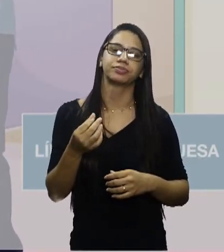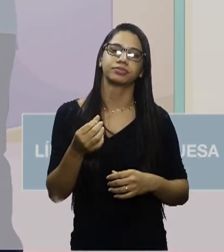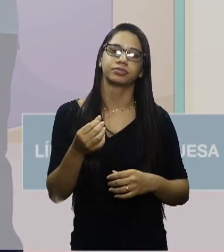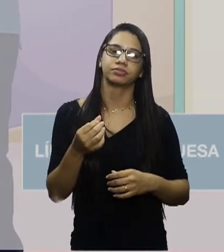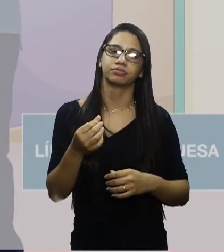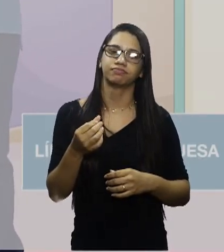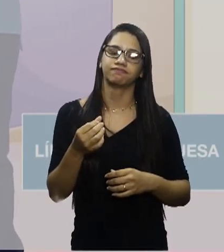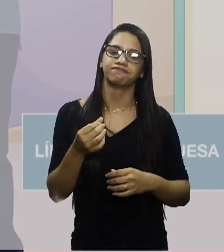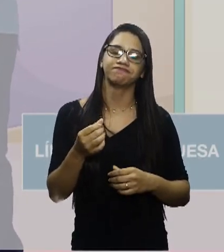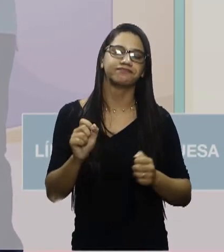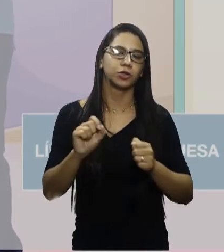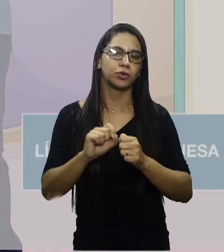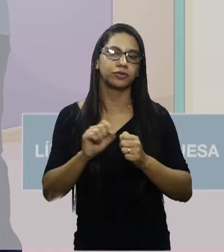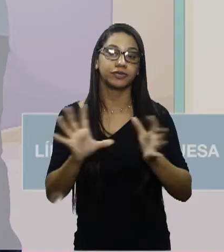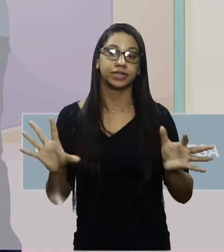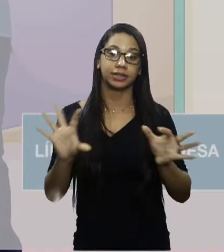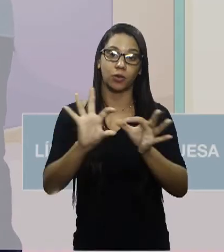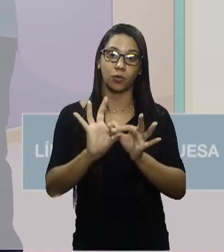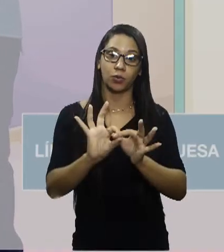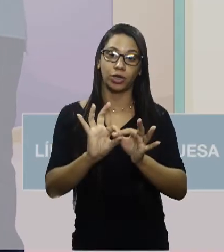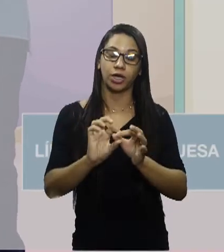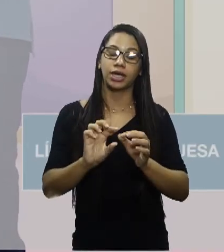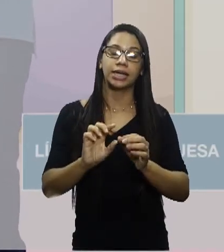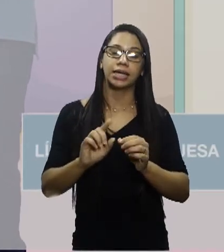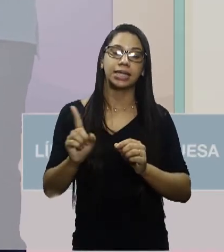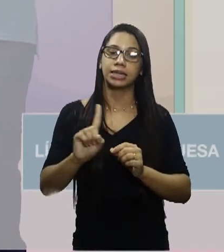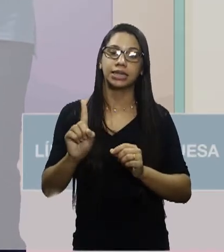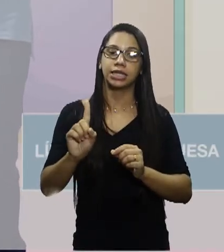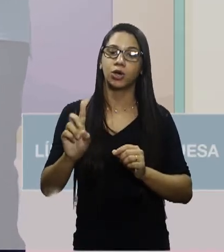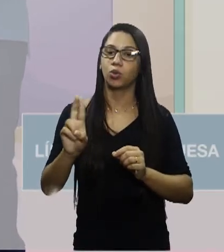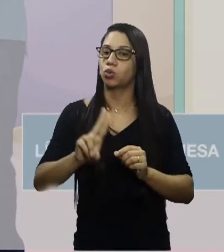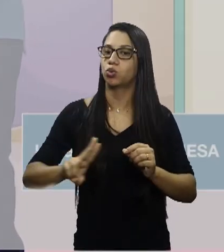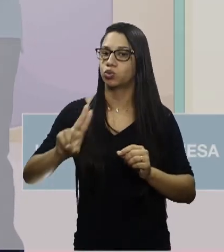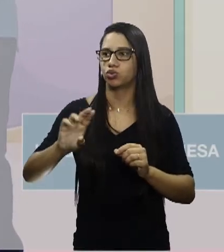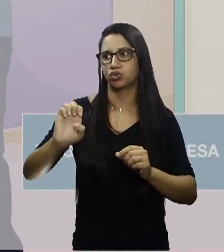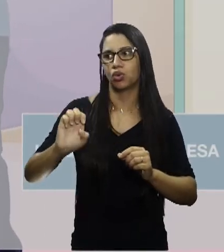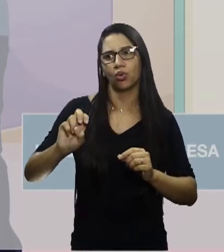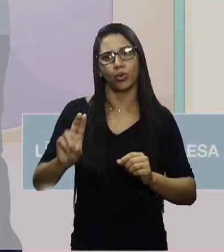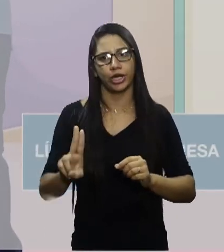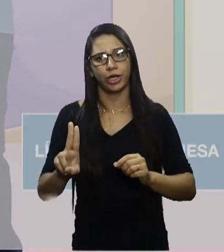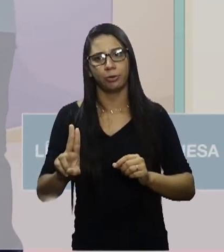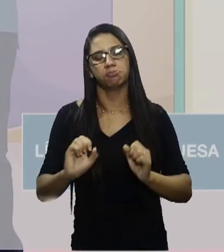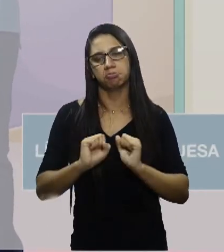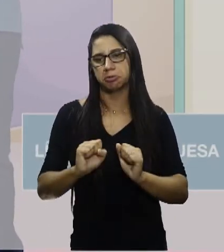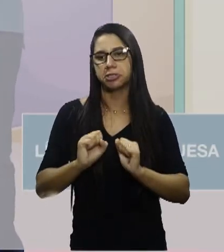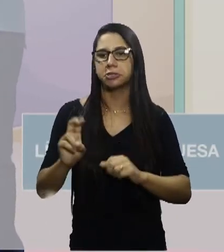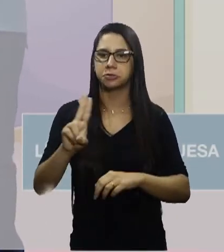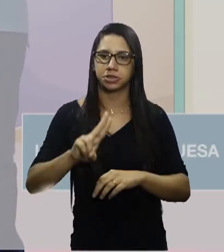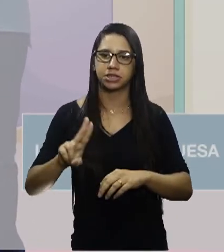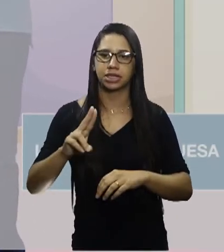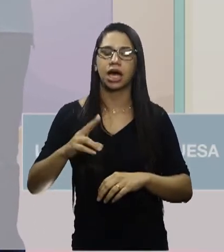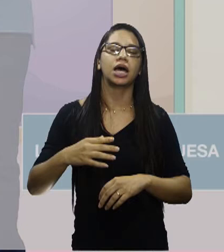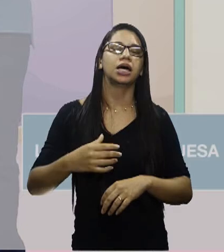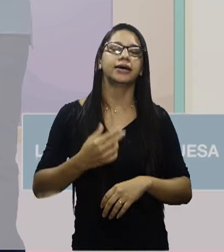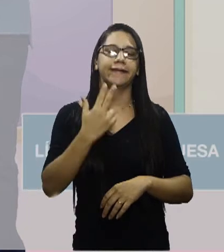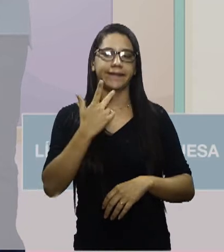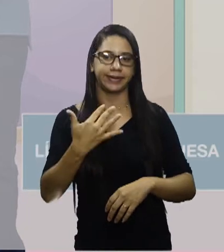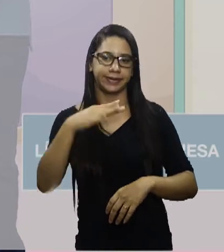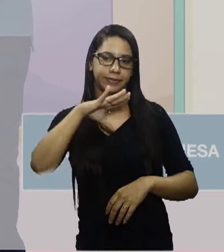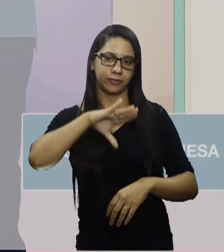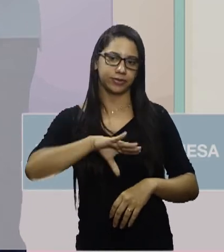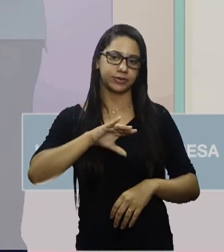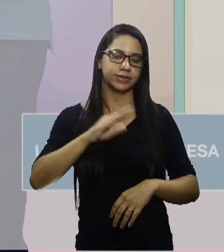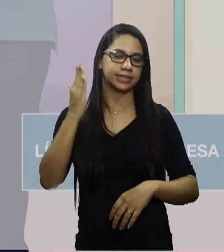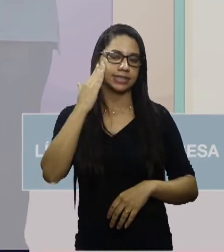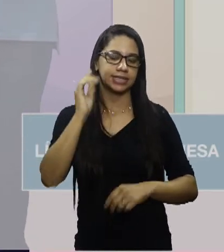Quando a gente vai fazer a junção, eu não usei aqui o eu. Poderia ter usado. Mas, em língua portuguesa, a gente sabe que